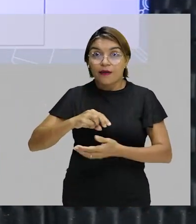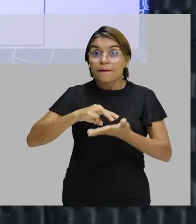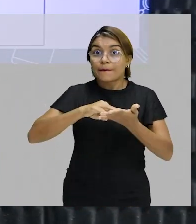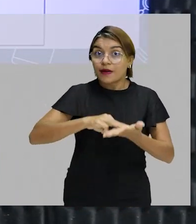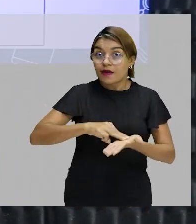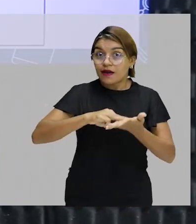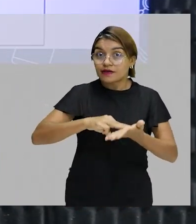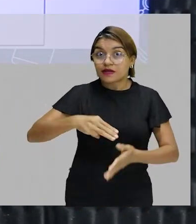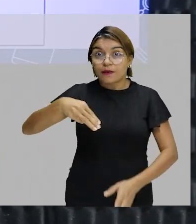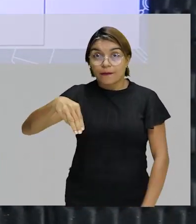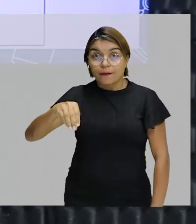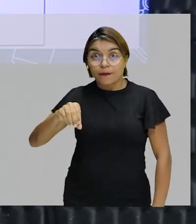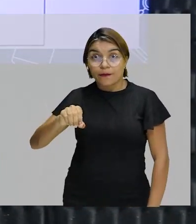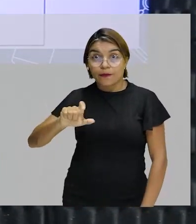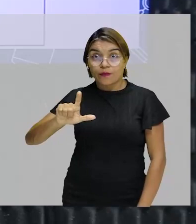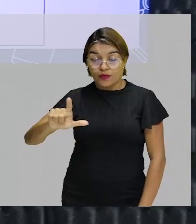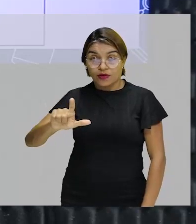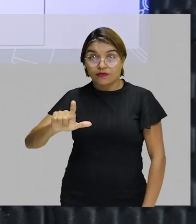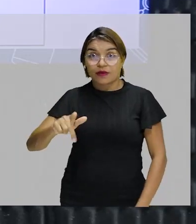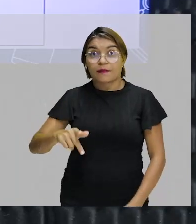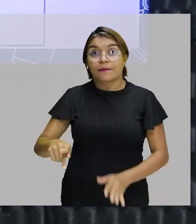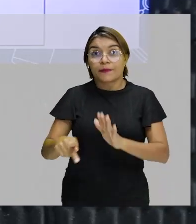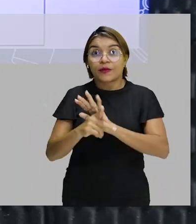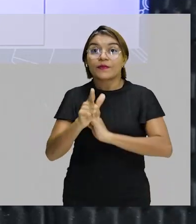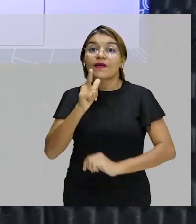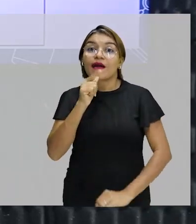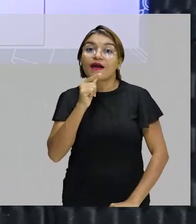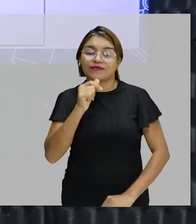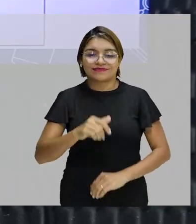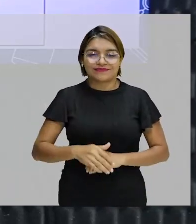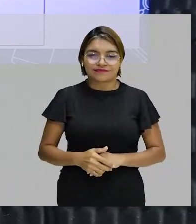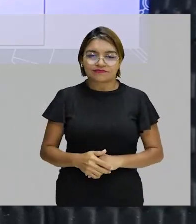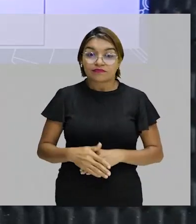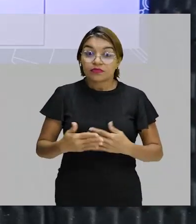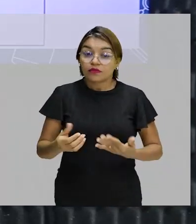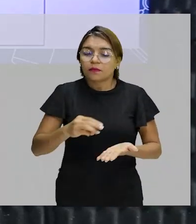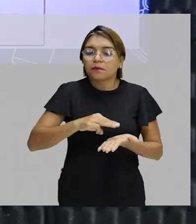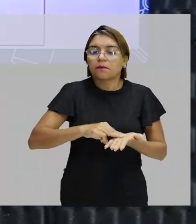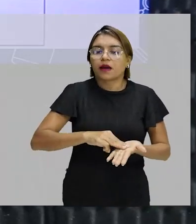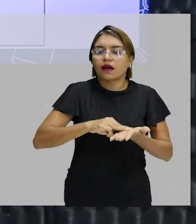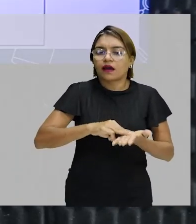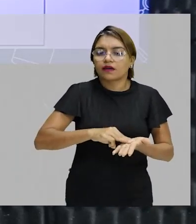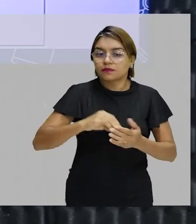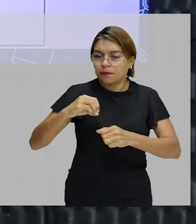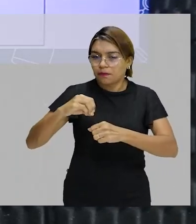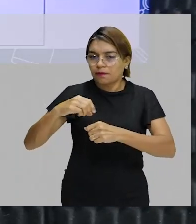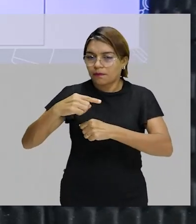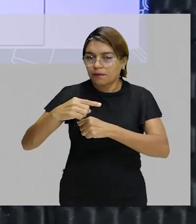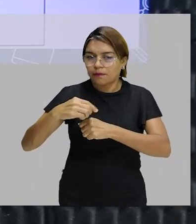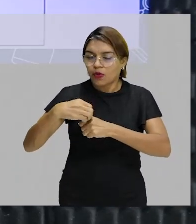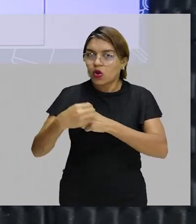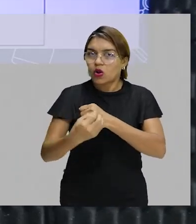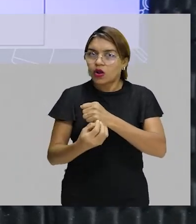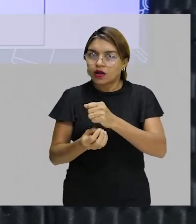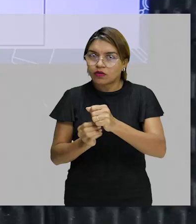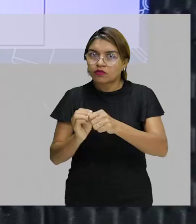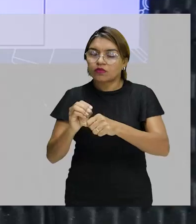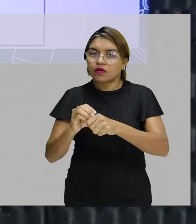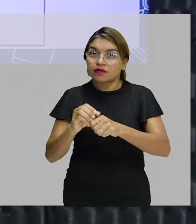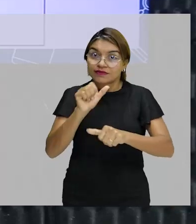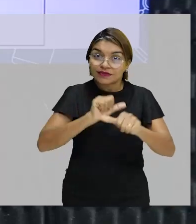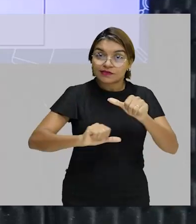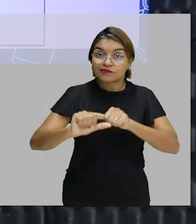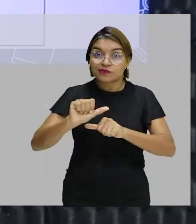molecular da água. Bom, essa massa molecular eu posso transformar para gramas.